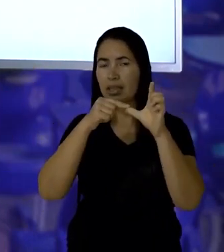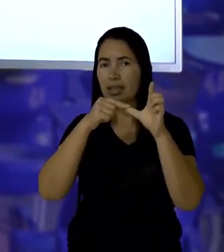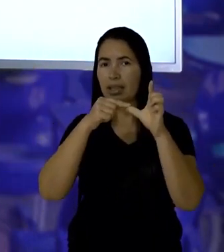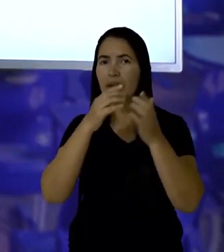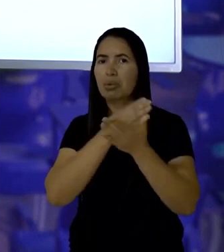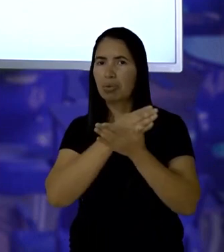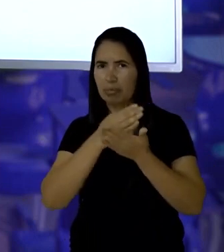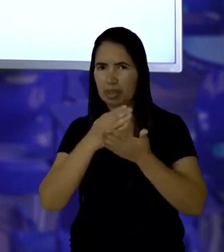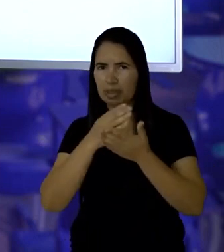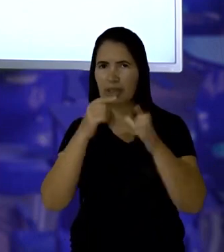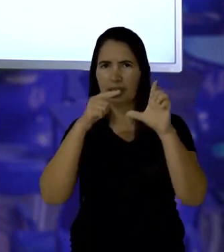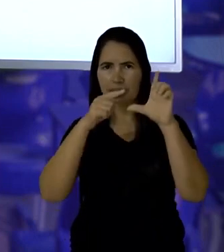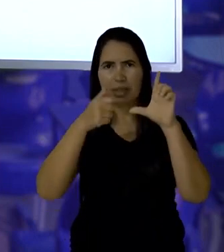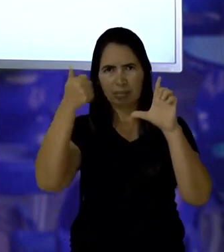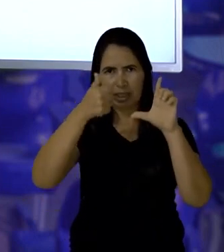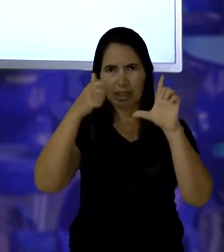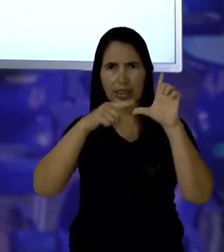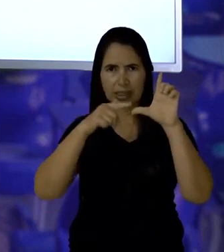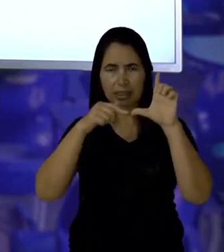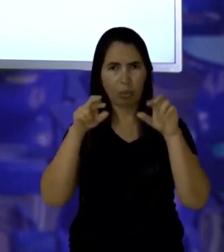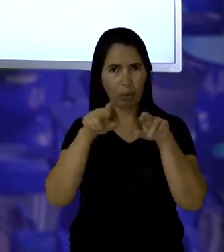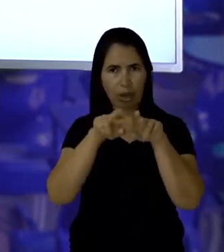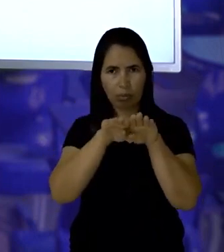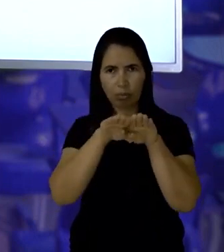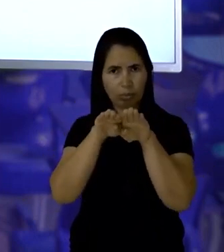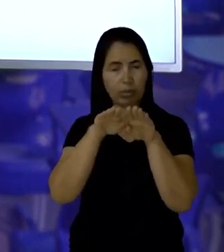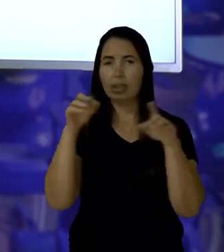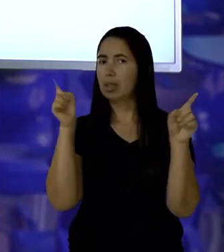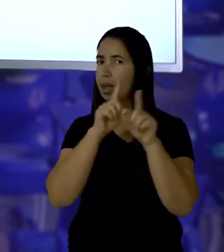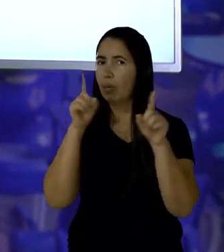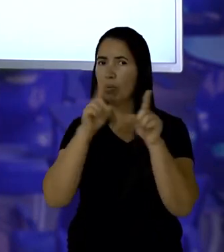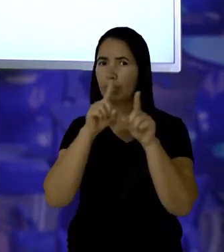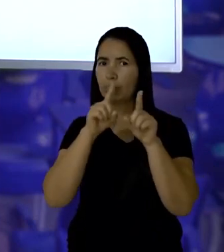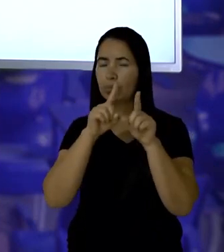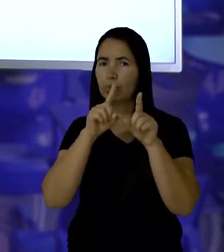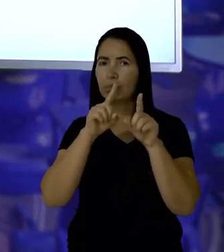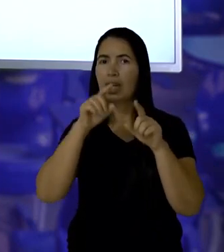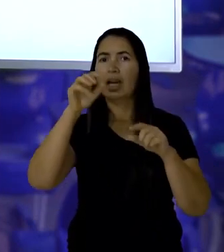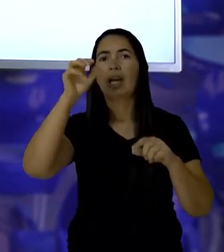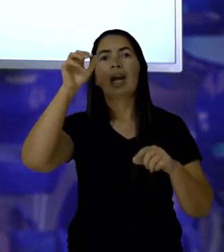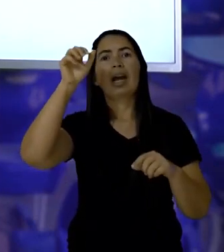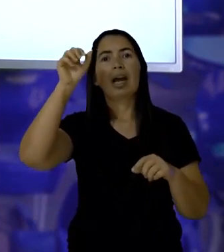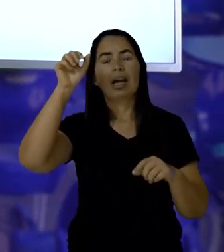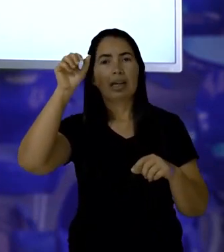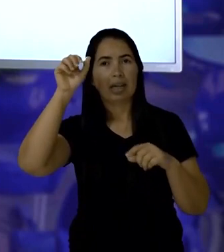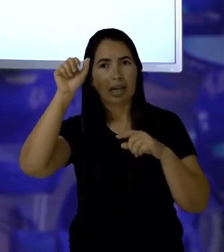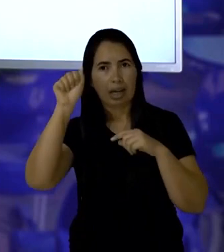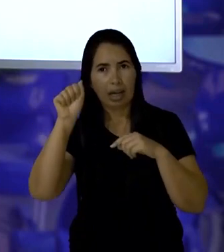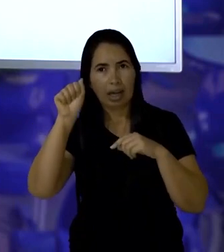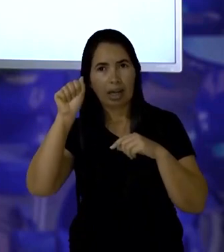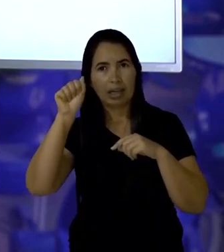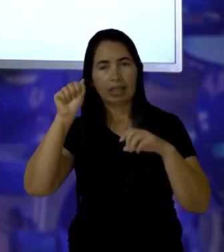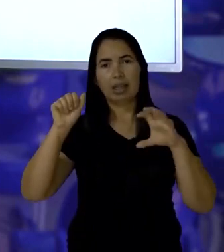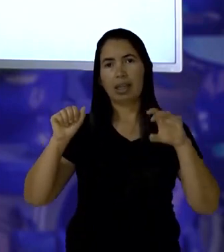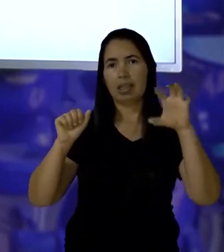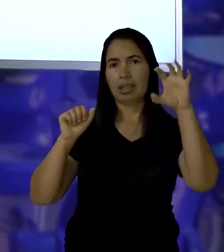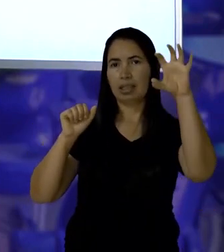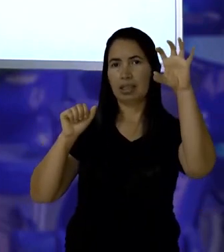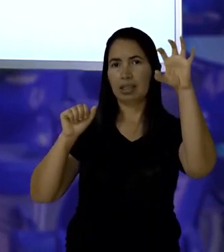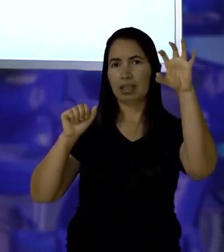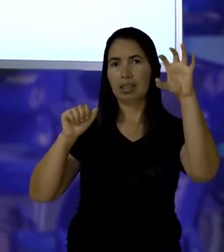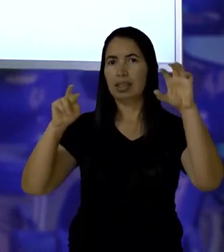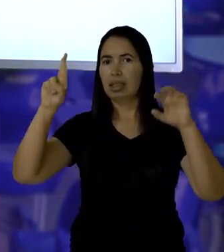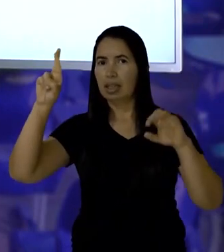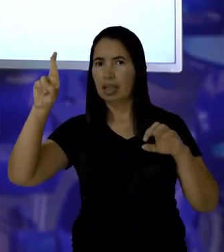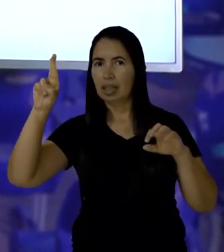das duas é igual? Também não. A letrinha A é a letra inicial de aranha e a